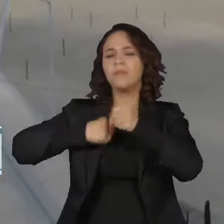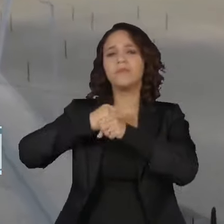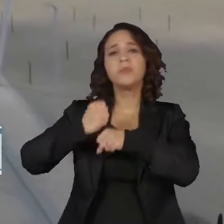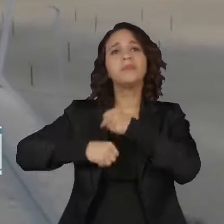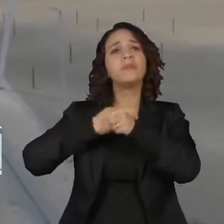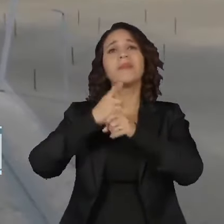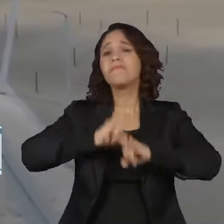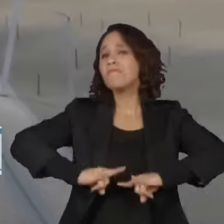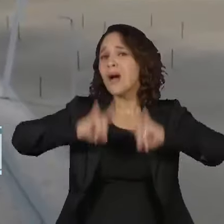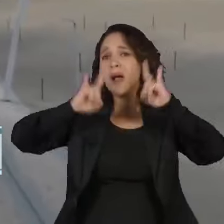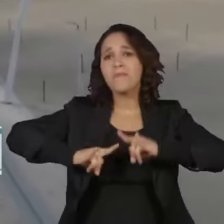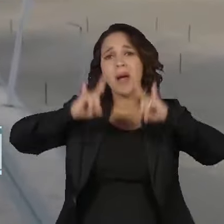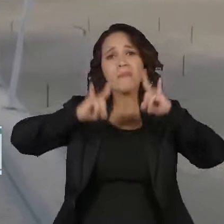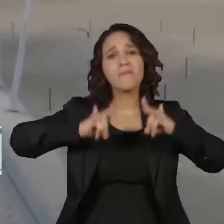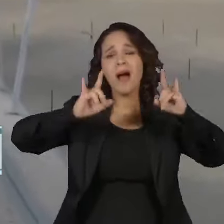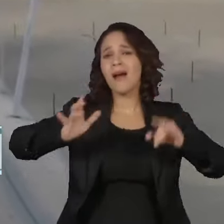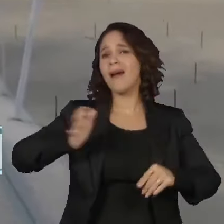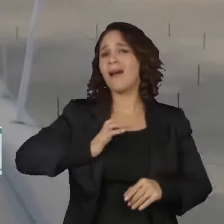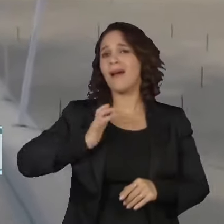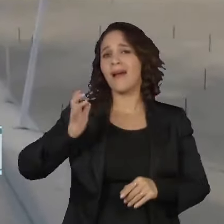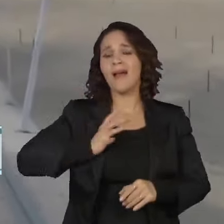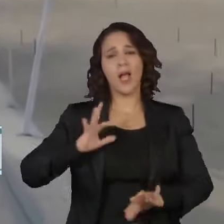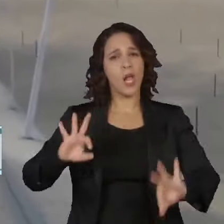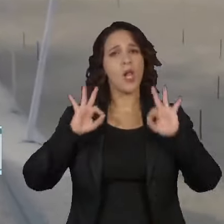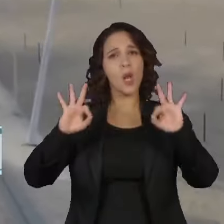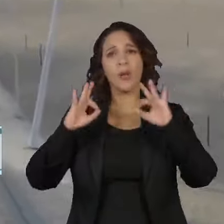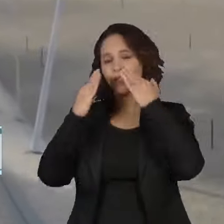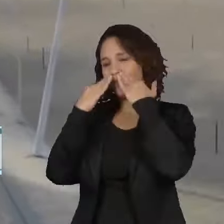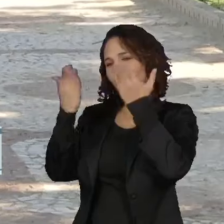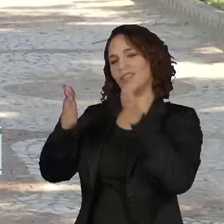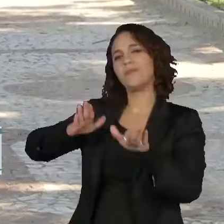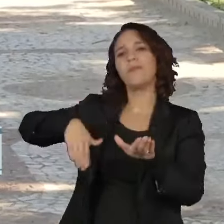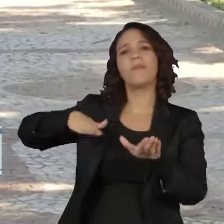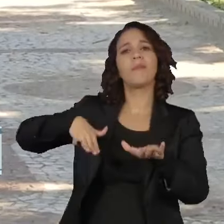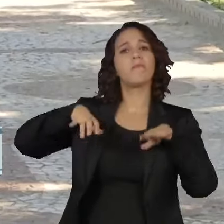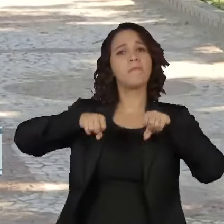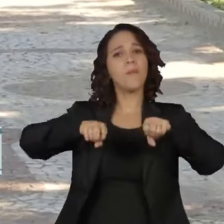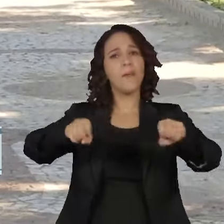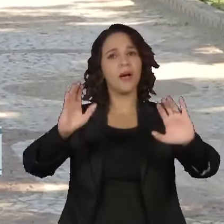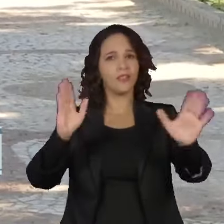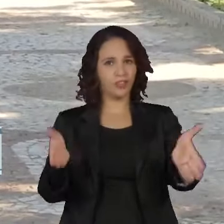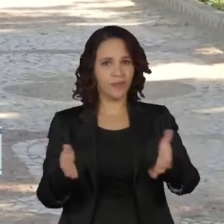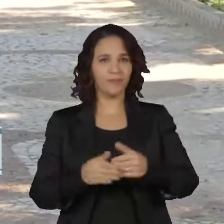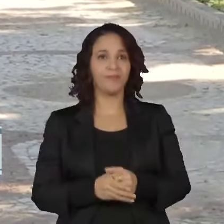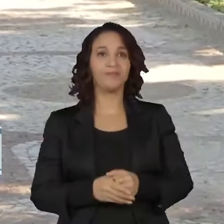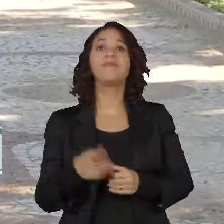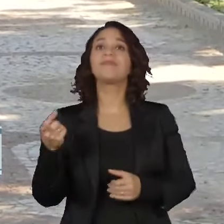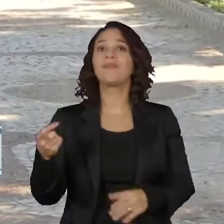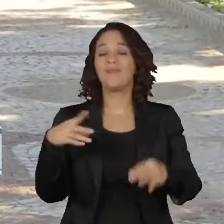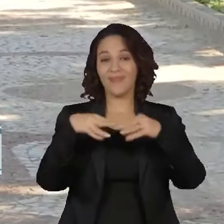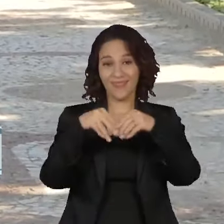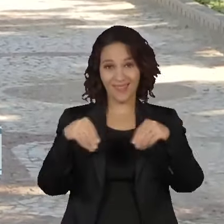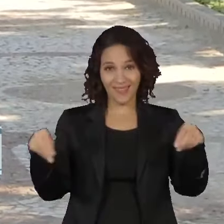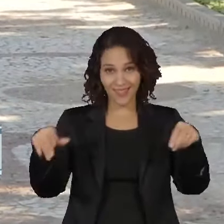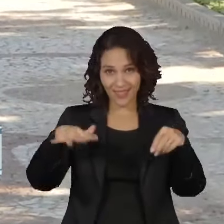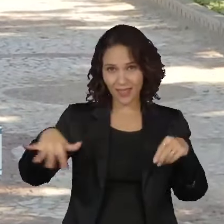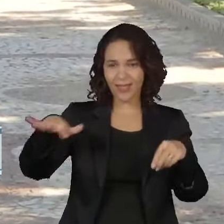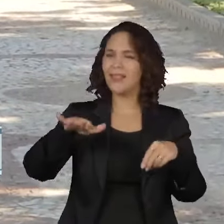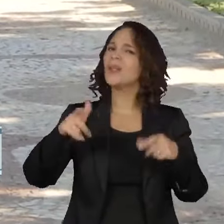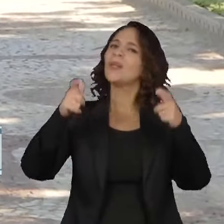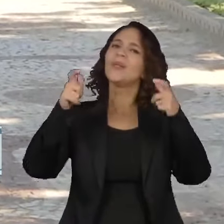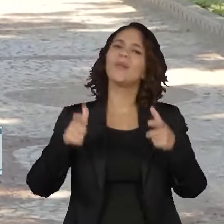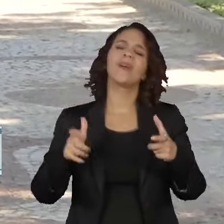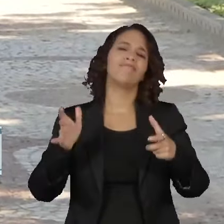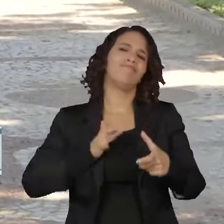ocupado por prédios luxuosos de frente para o mar. Os terrenos de marinha são lugares muito ricos